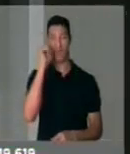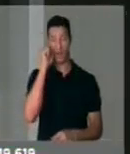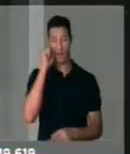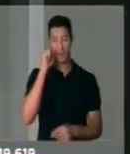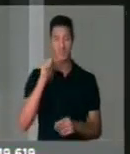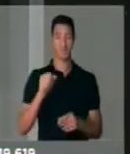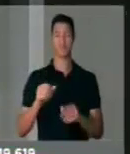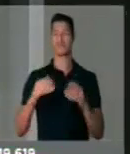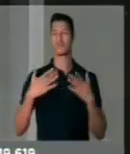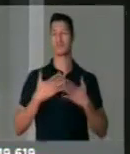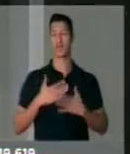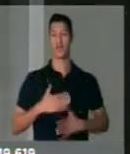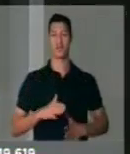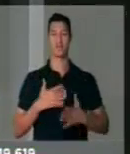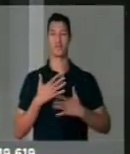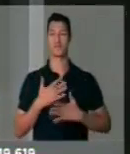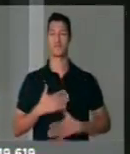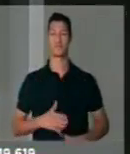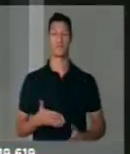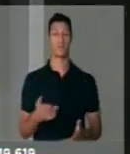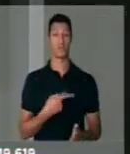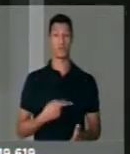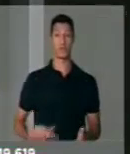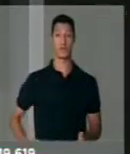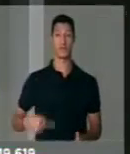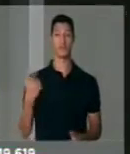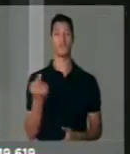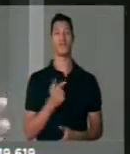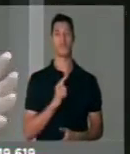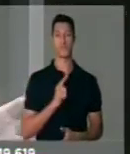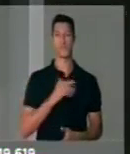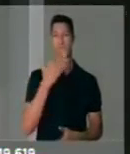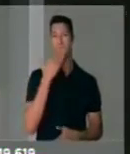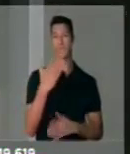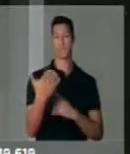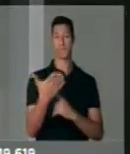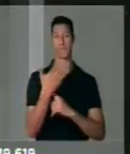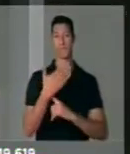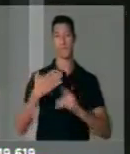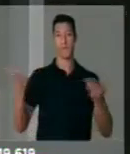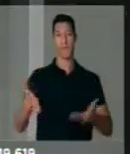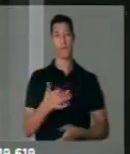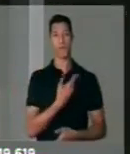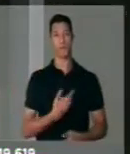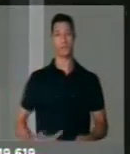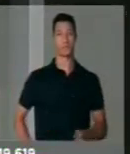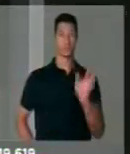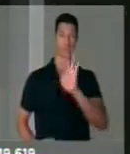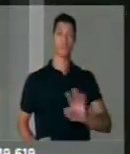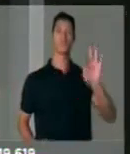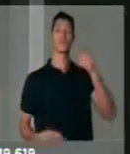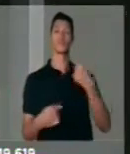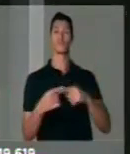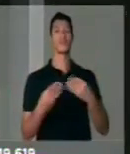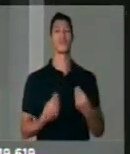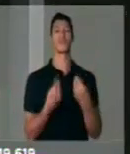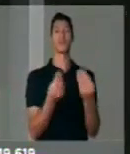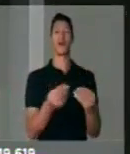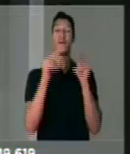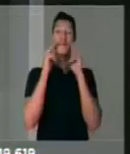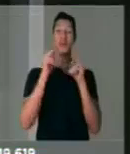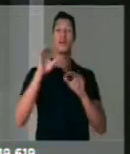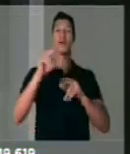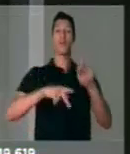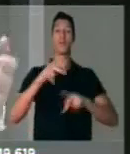esplêndido. Então, senhor presidente, nós temos aqui que pedir socorro hoje ao governo federal, porque não dá mais para ver a